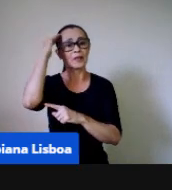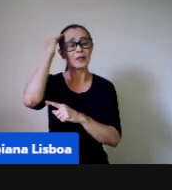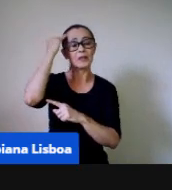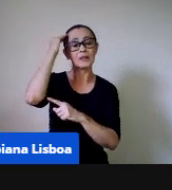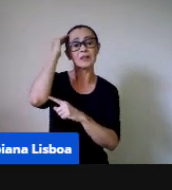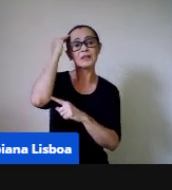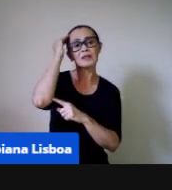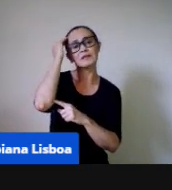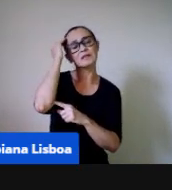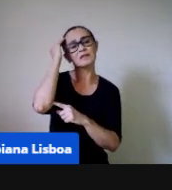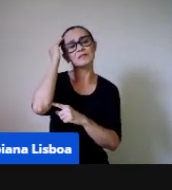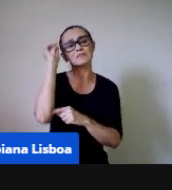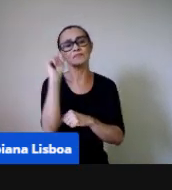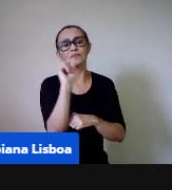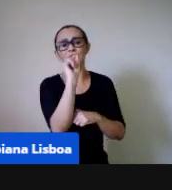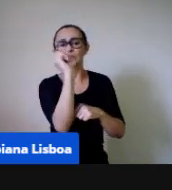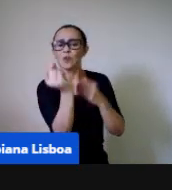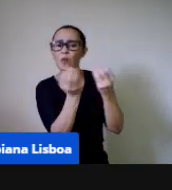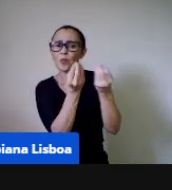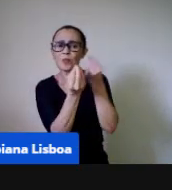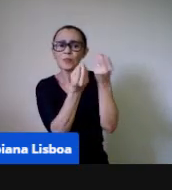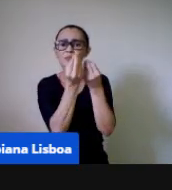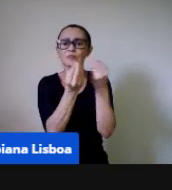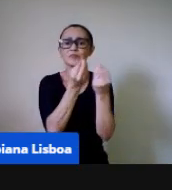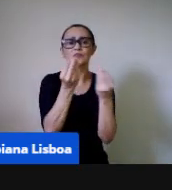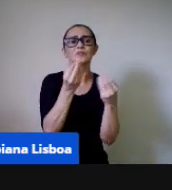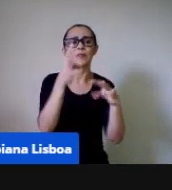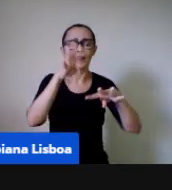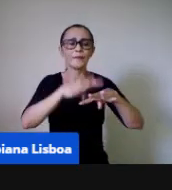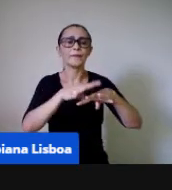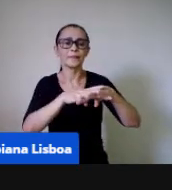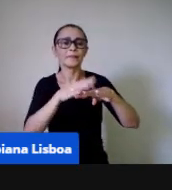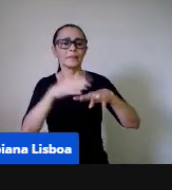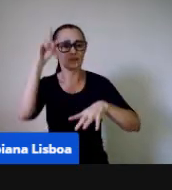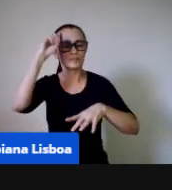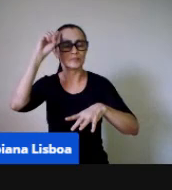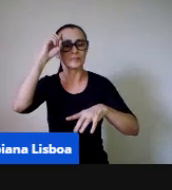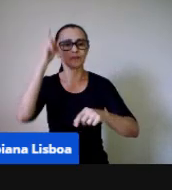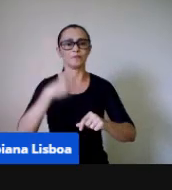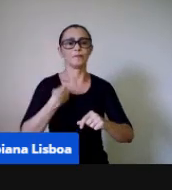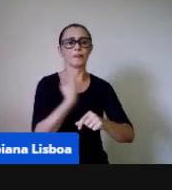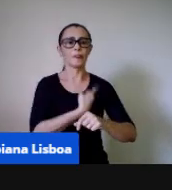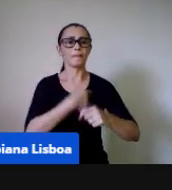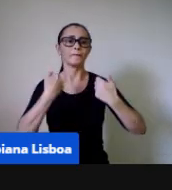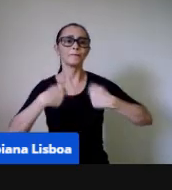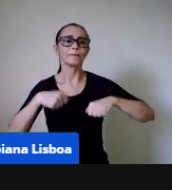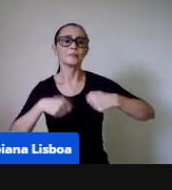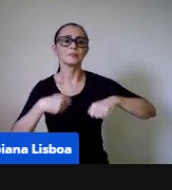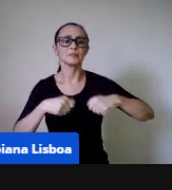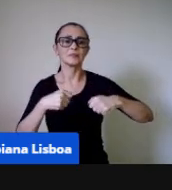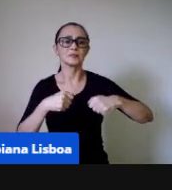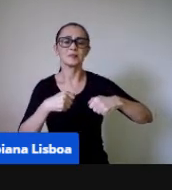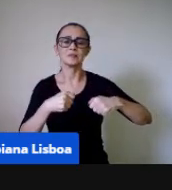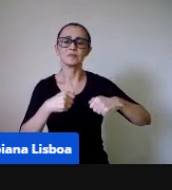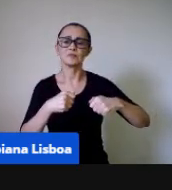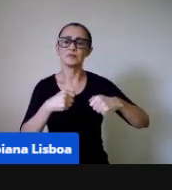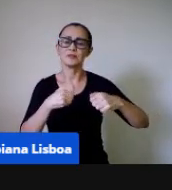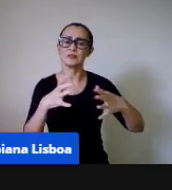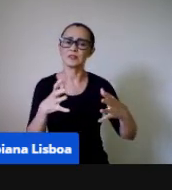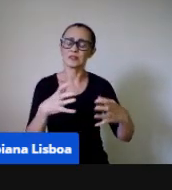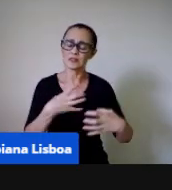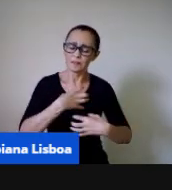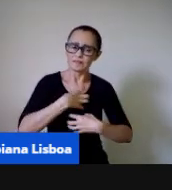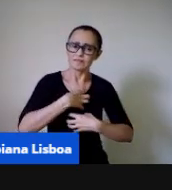regularidades do sistema de numeração e a gente tem que ter essa sensibilidade de perceber